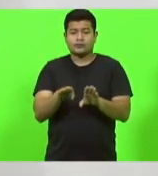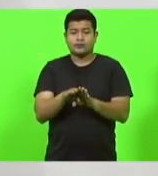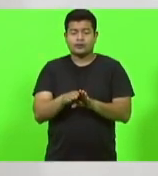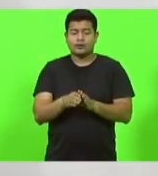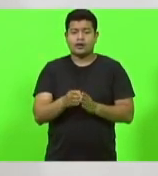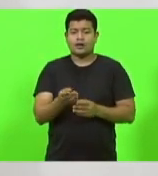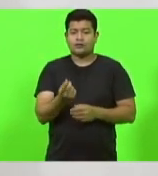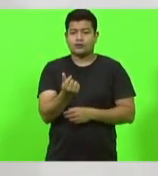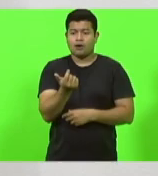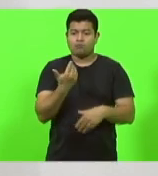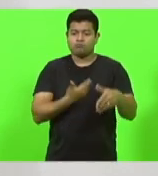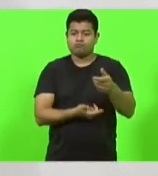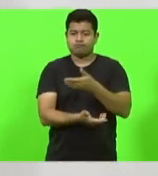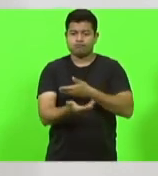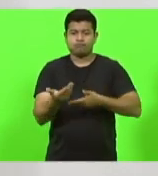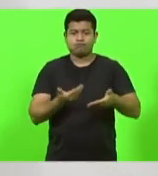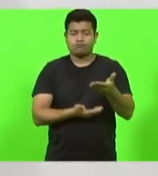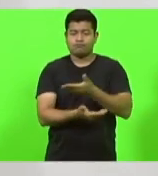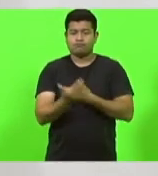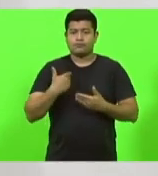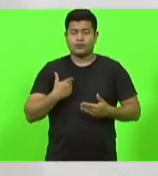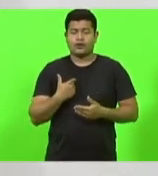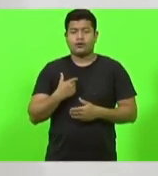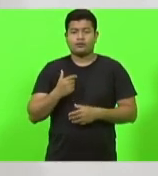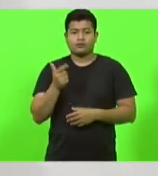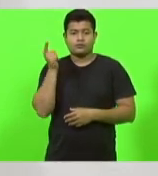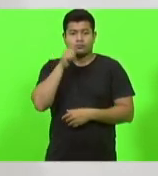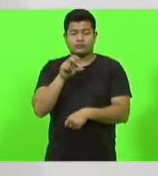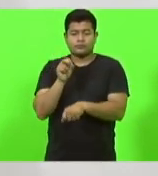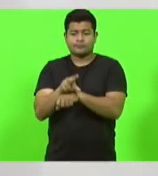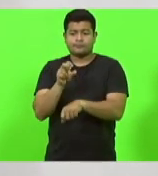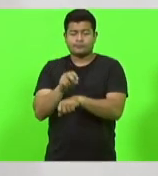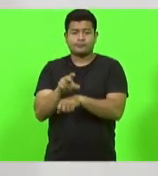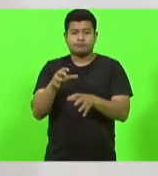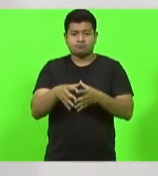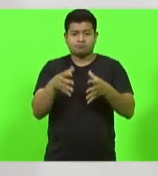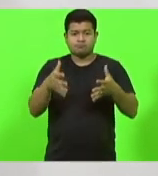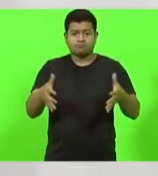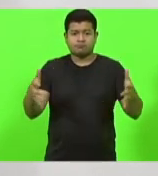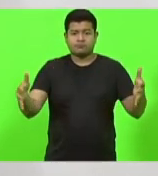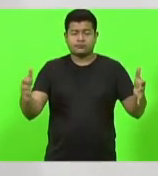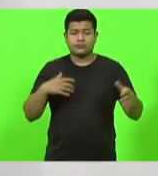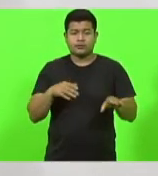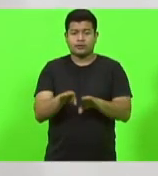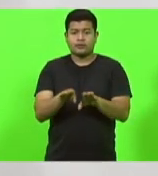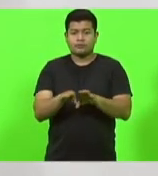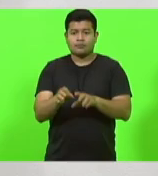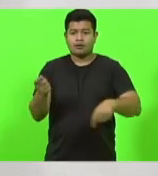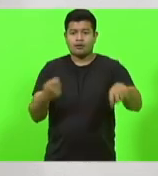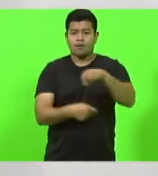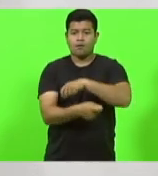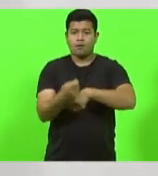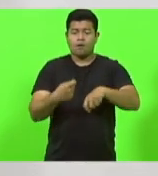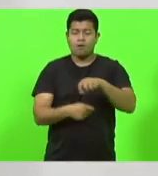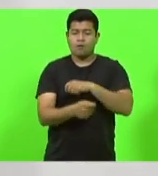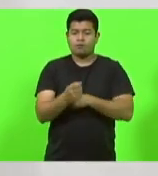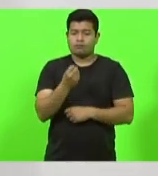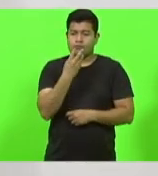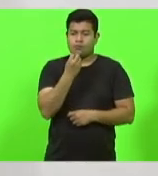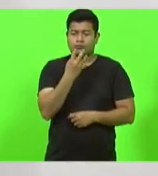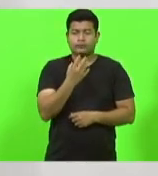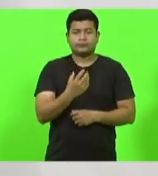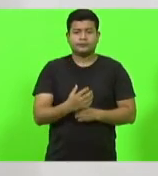de forma mais rápida e com isso geração de renda, emprego e economia para o nosso Estado. Mas quero também